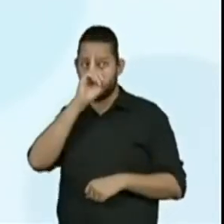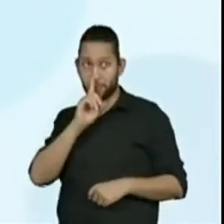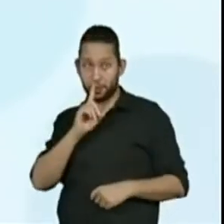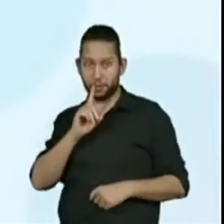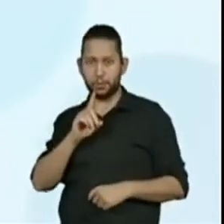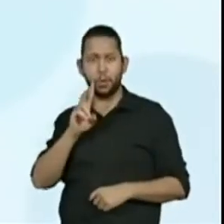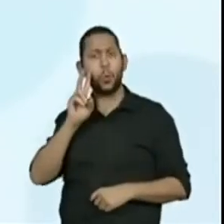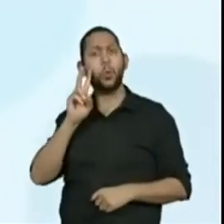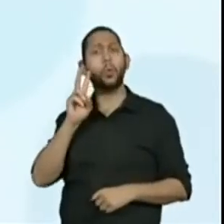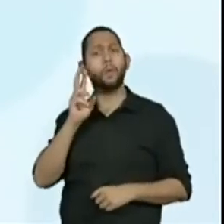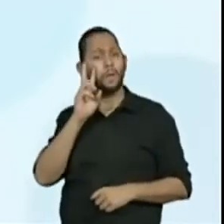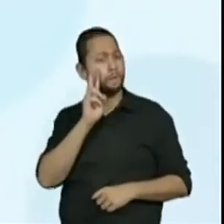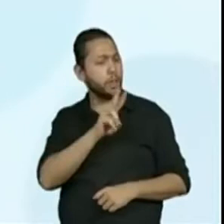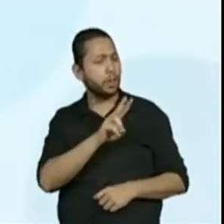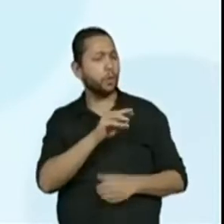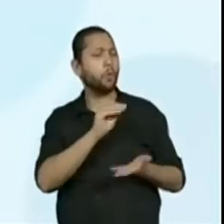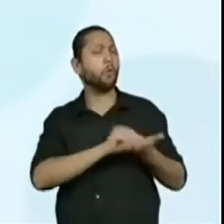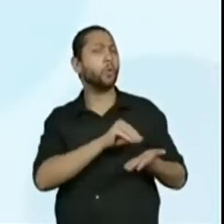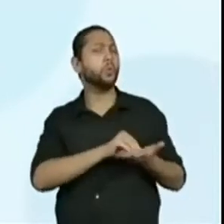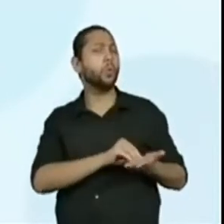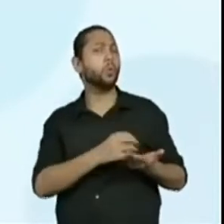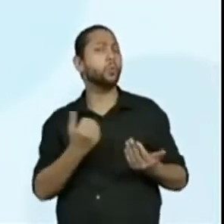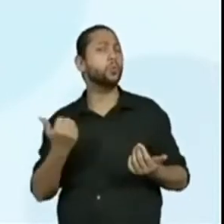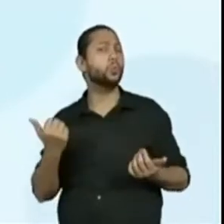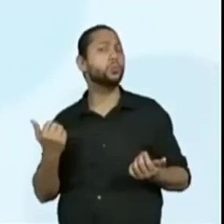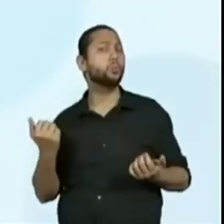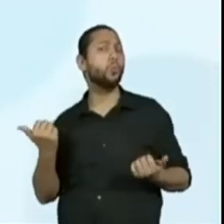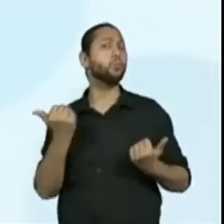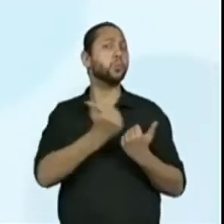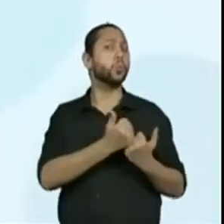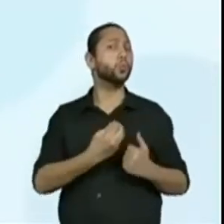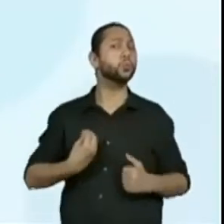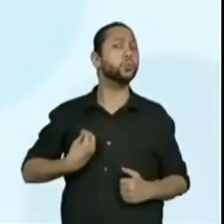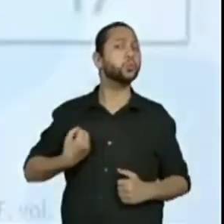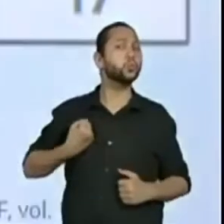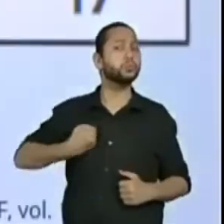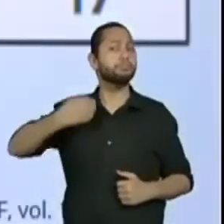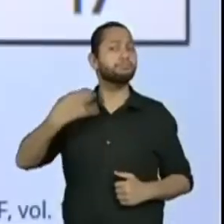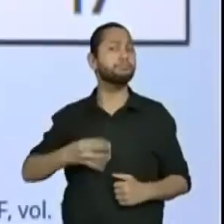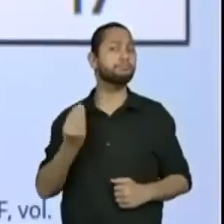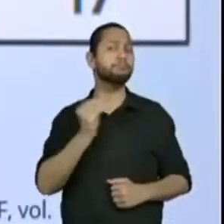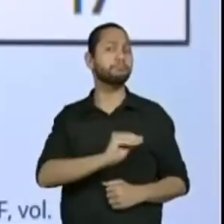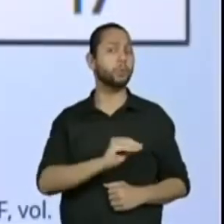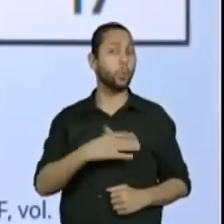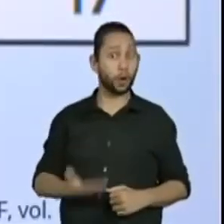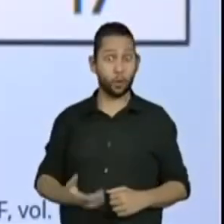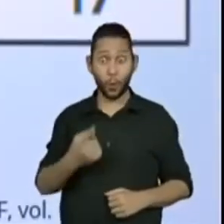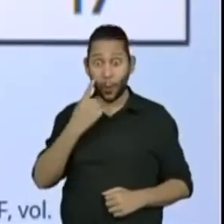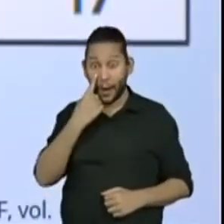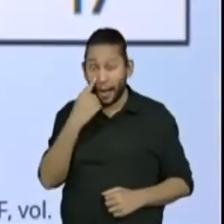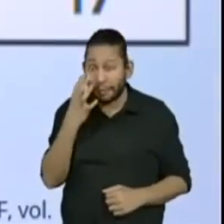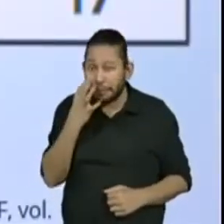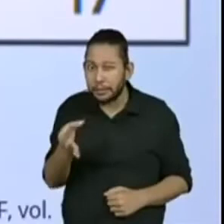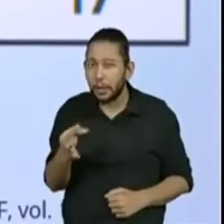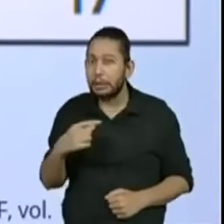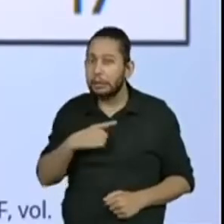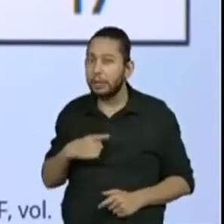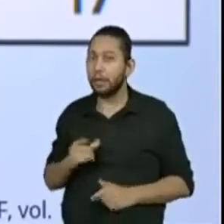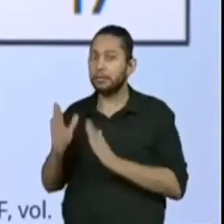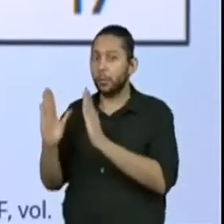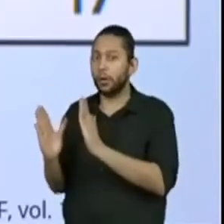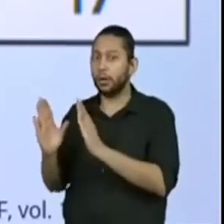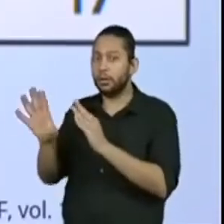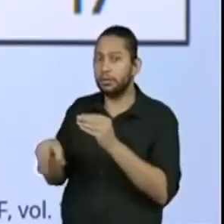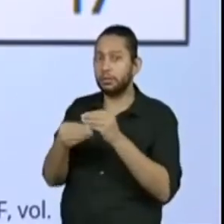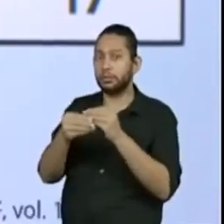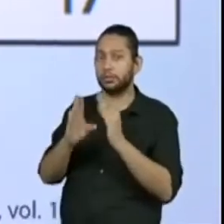que estão faltando. A nossa primeira sequência é a sequência A. Presta atenção na nossa sequência A. Então, gente